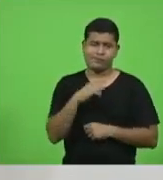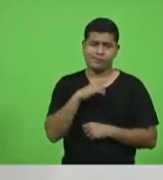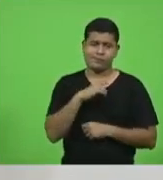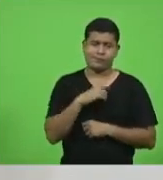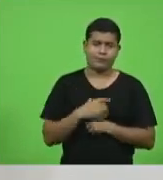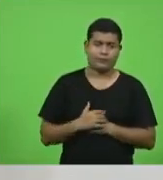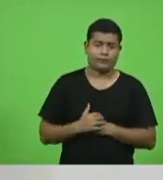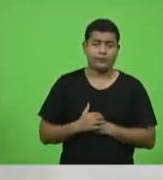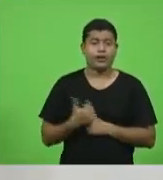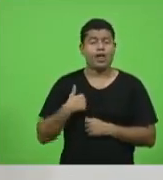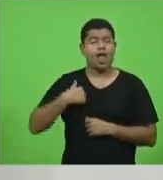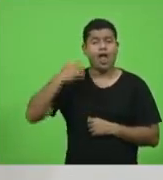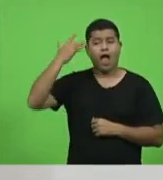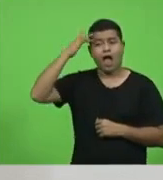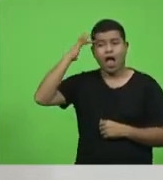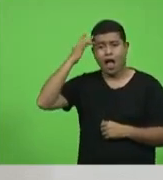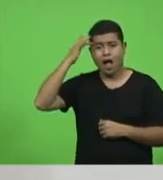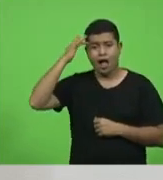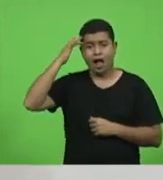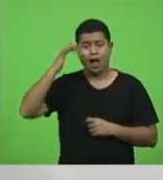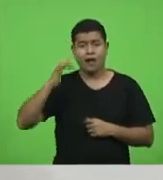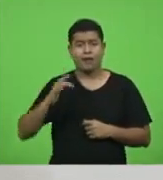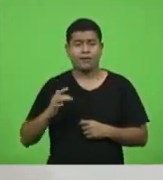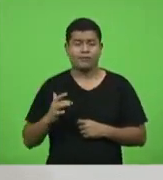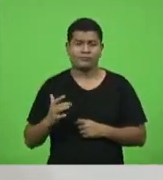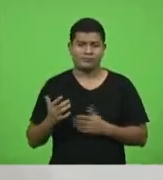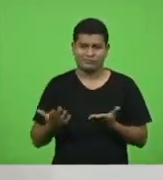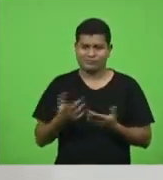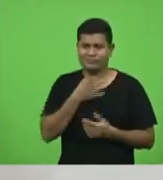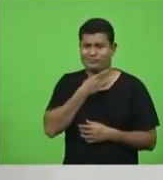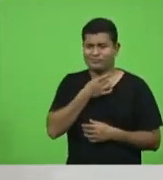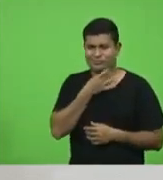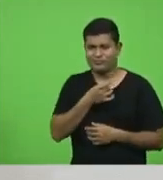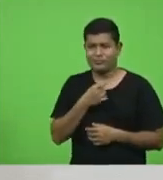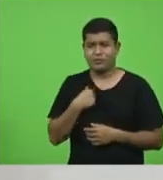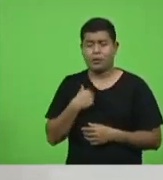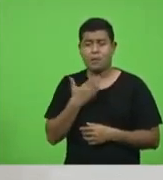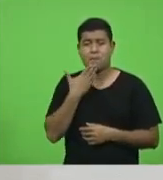deputado que o melhor retrato que nós temos